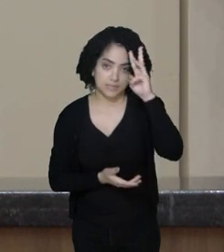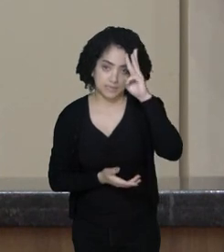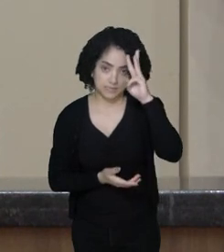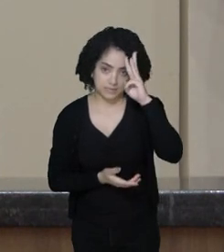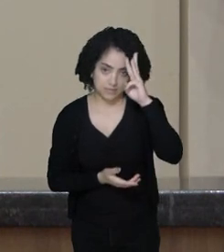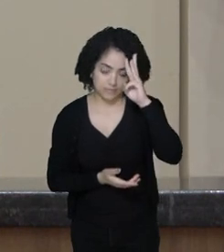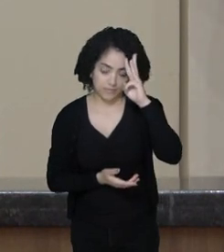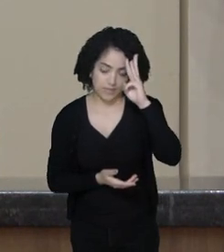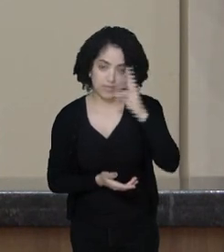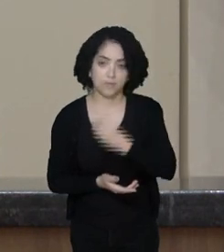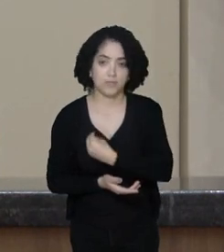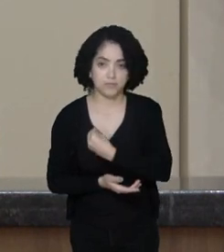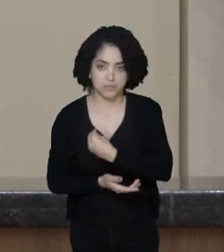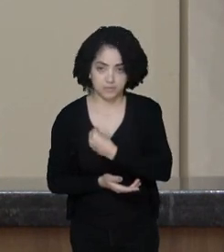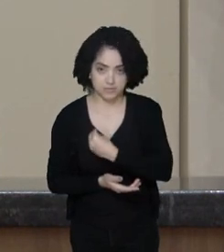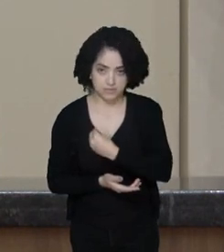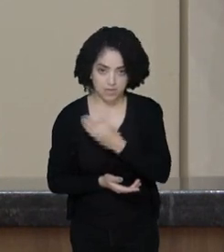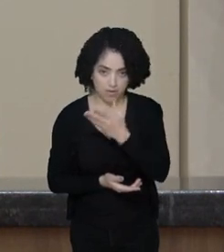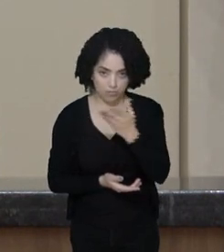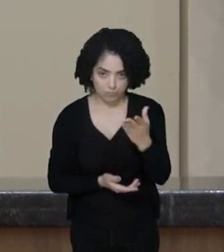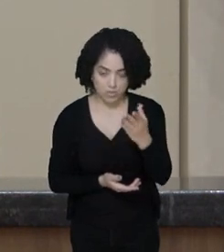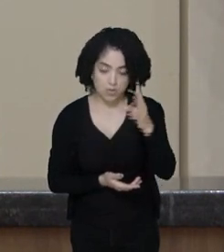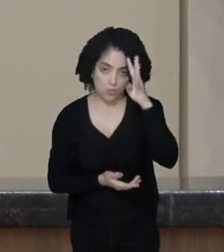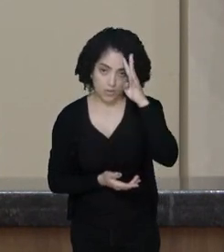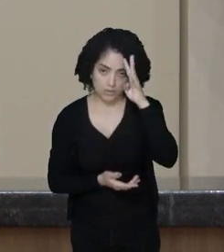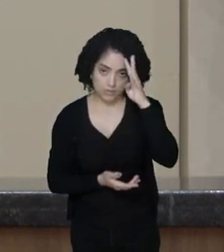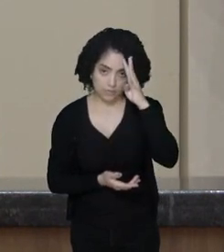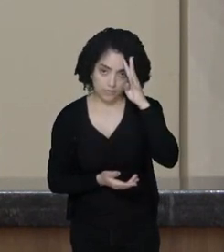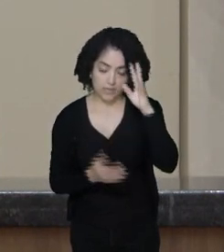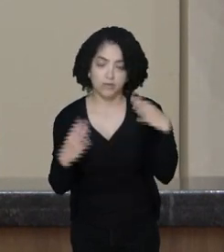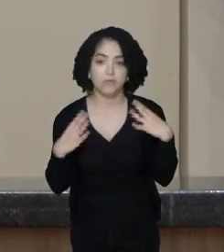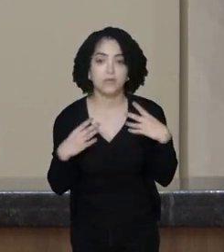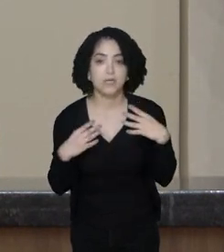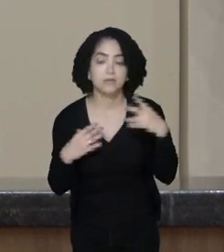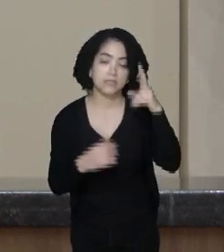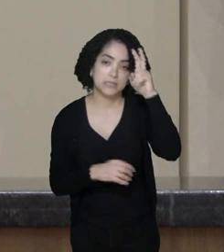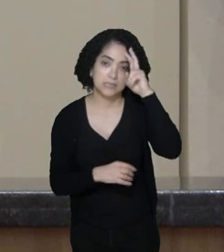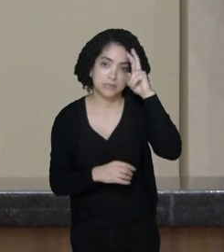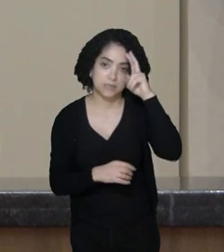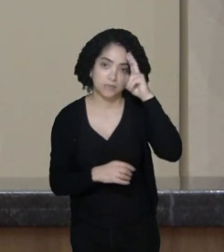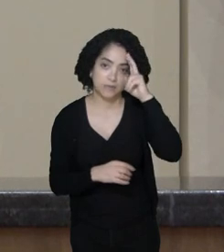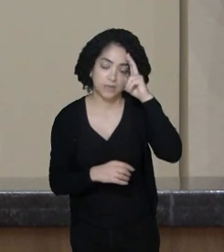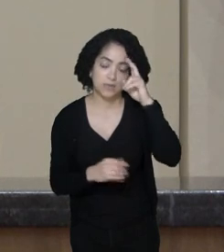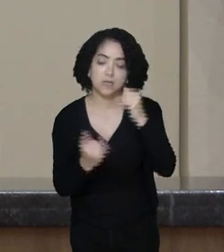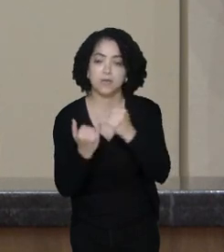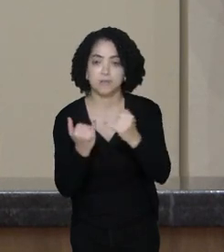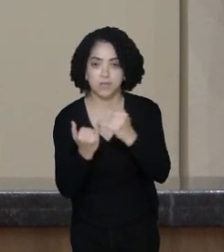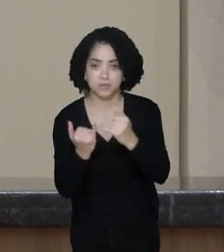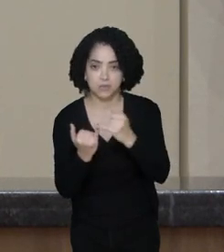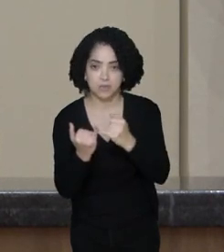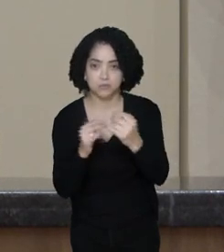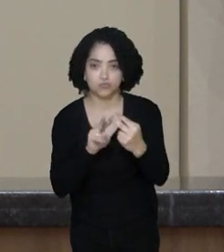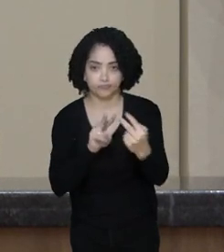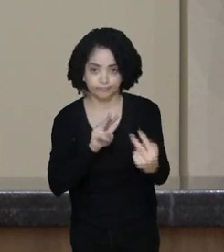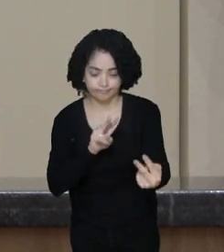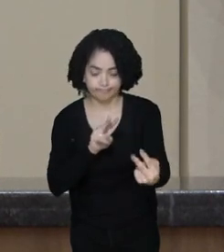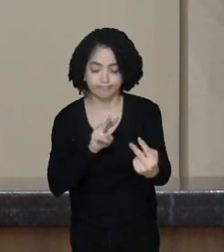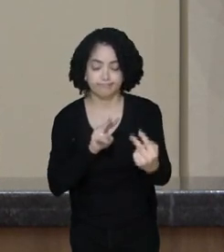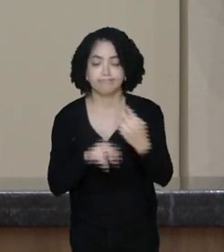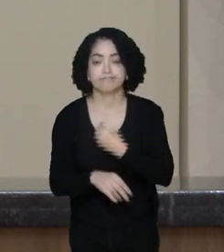presencial aos deputados, quarta-feira feriado e quinta-feira a sessão híbrida, como amanhã.